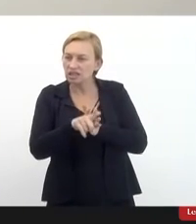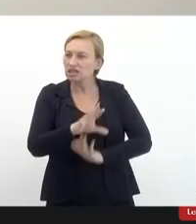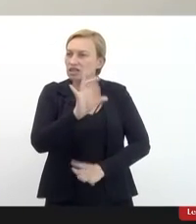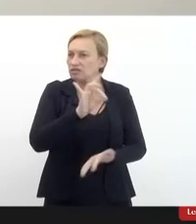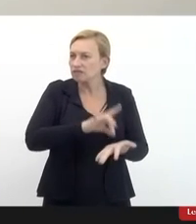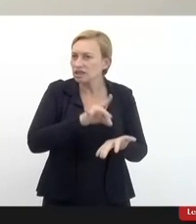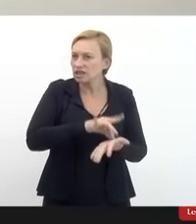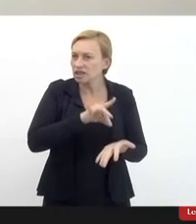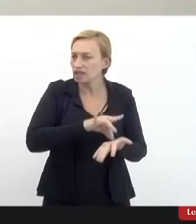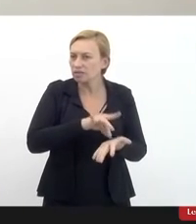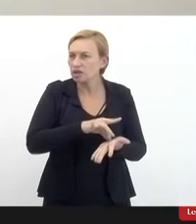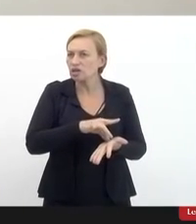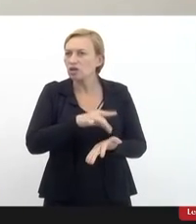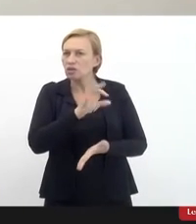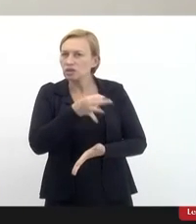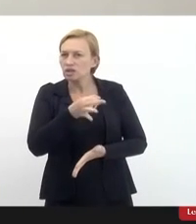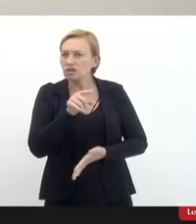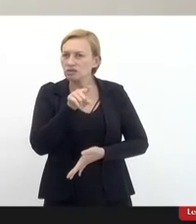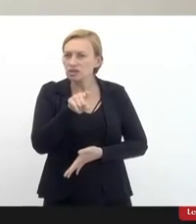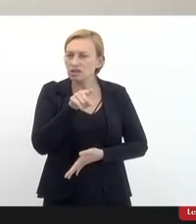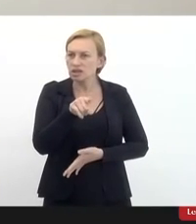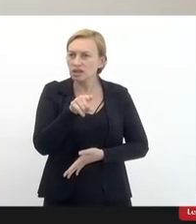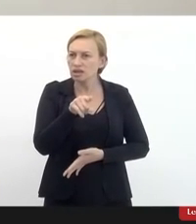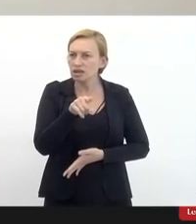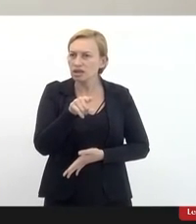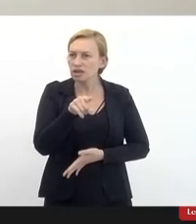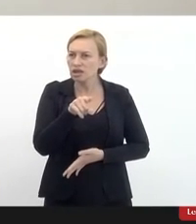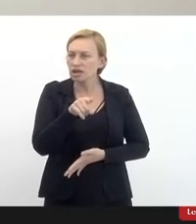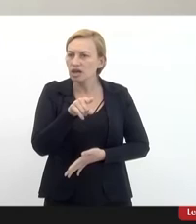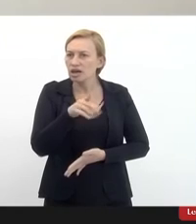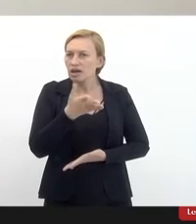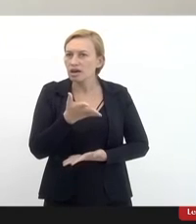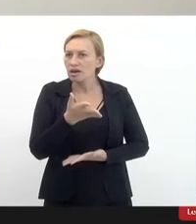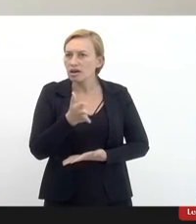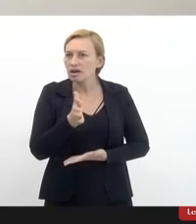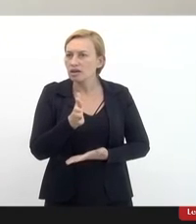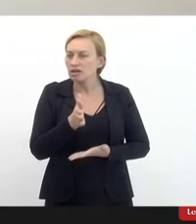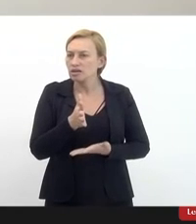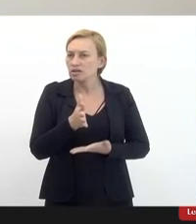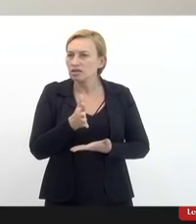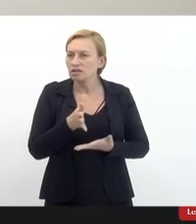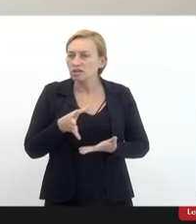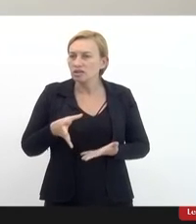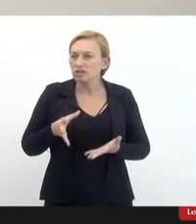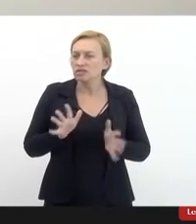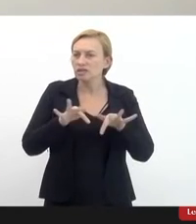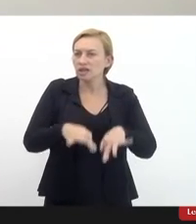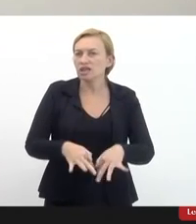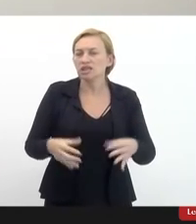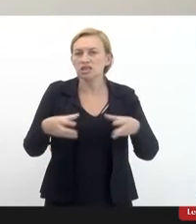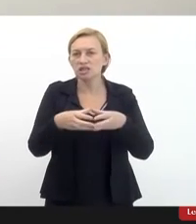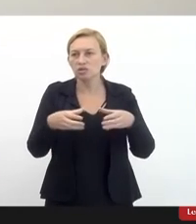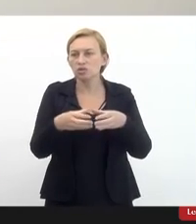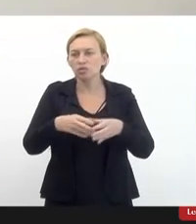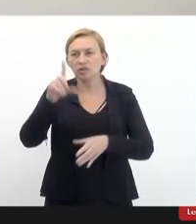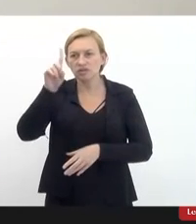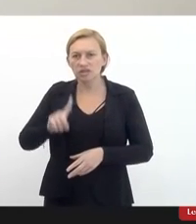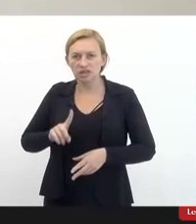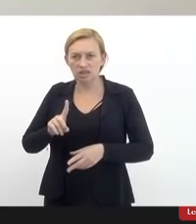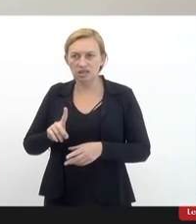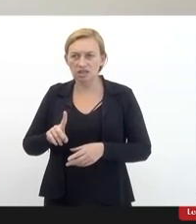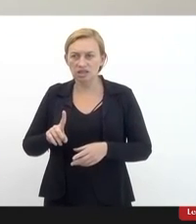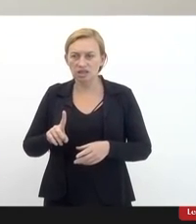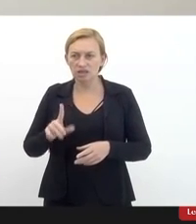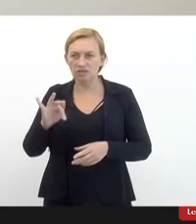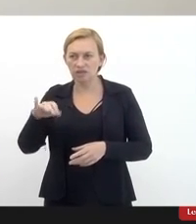o fato de você fechar nesse grupo de deficiências físicas mentais e intelectuais